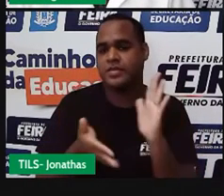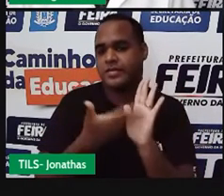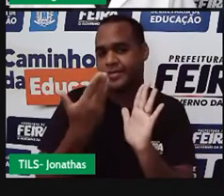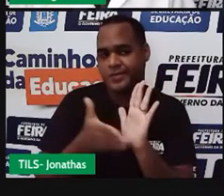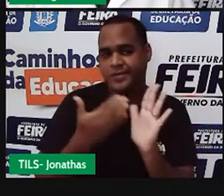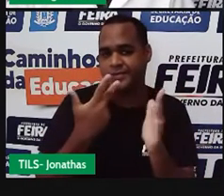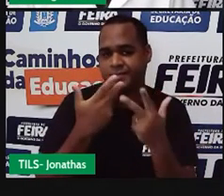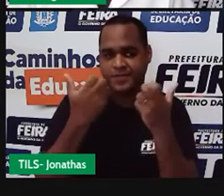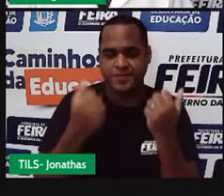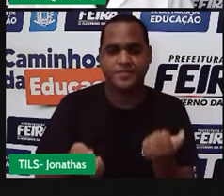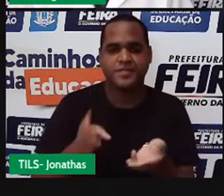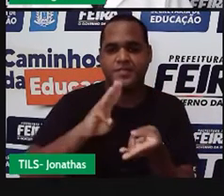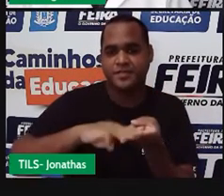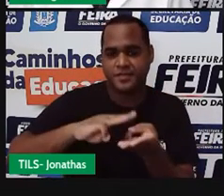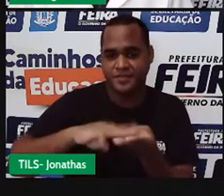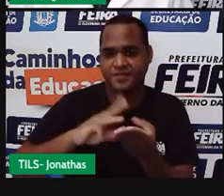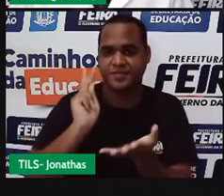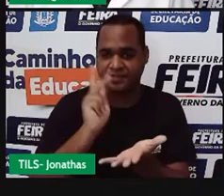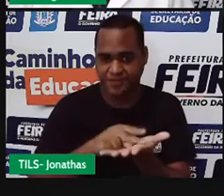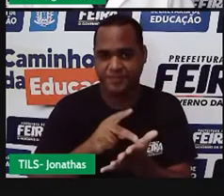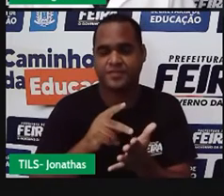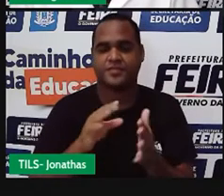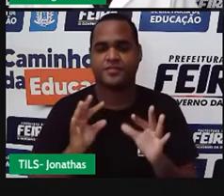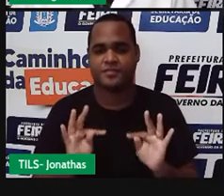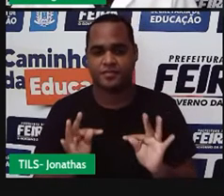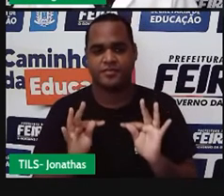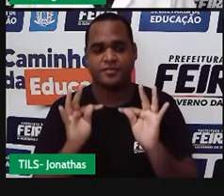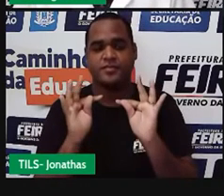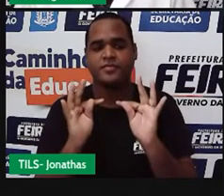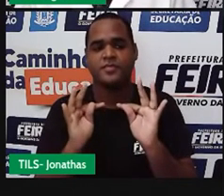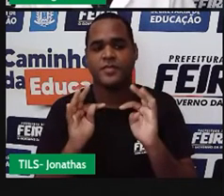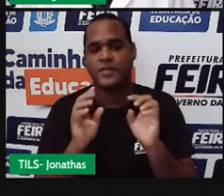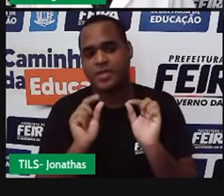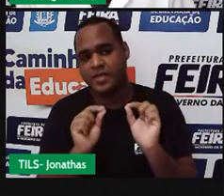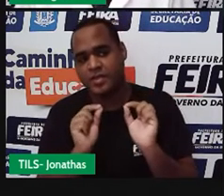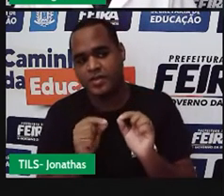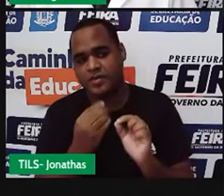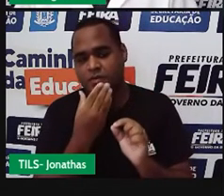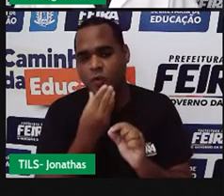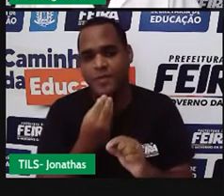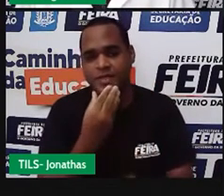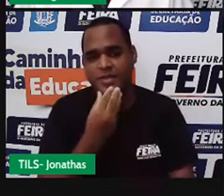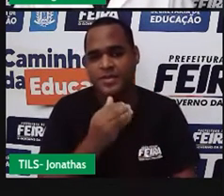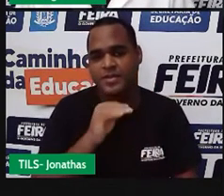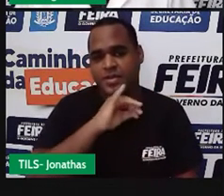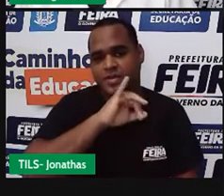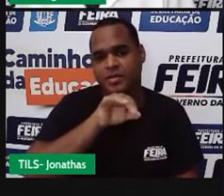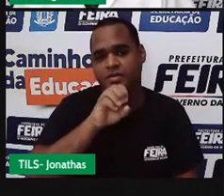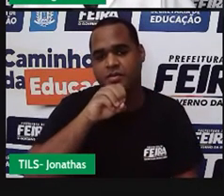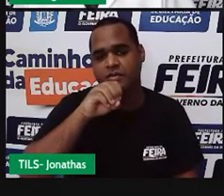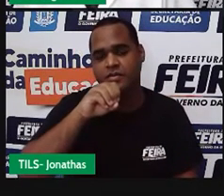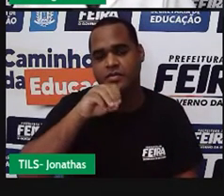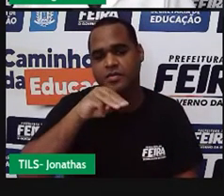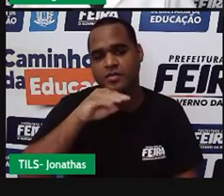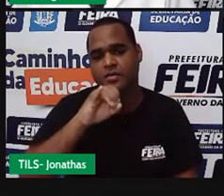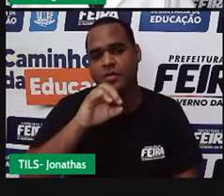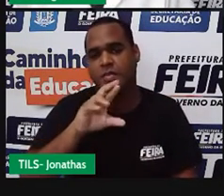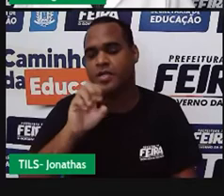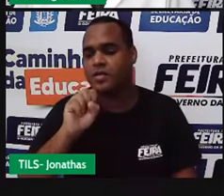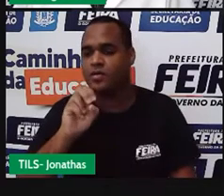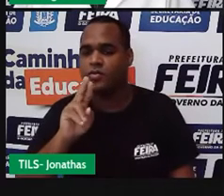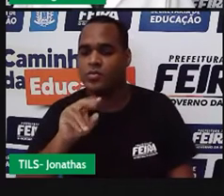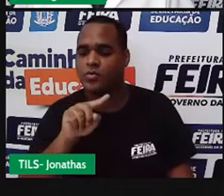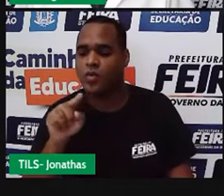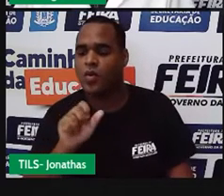Matemática, Realidade e Tecnologia, do autor João Ami Souza, da editora FTD, do